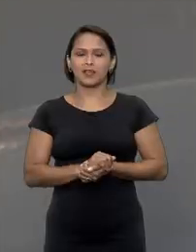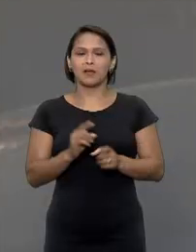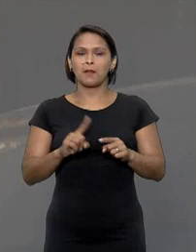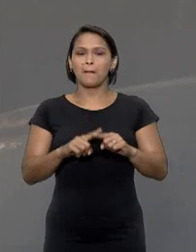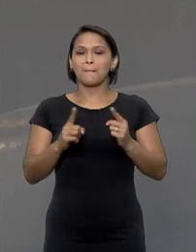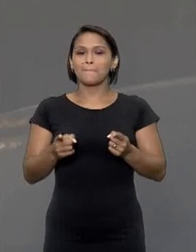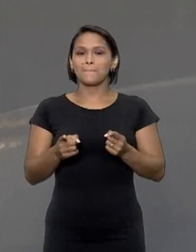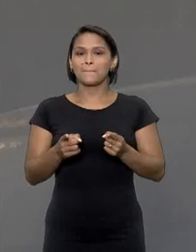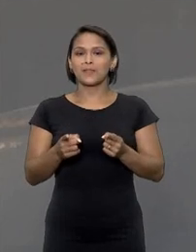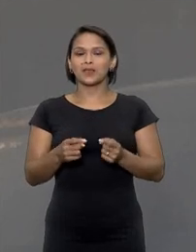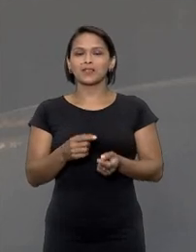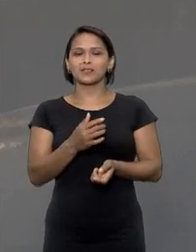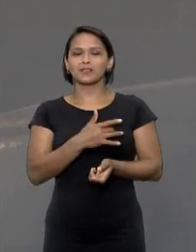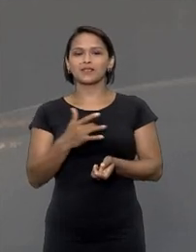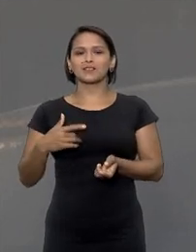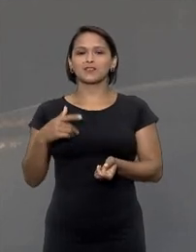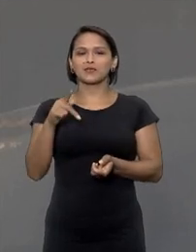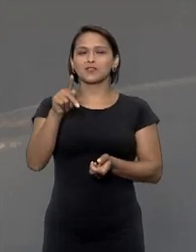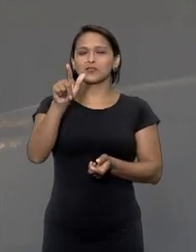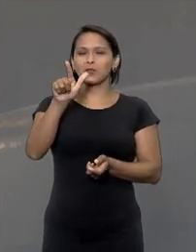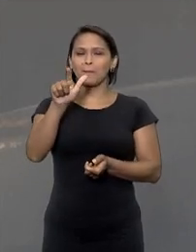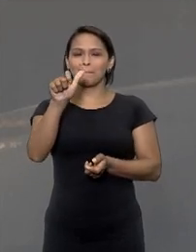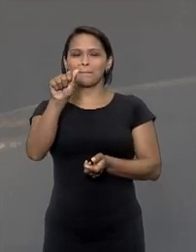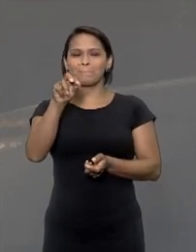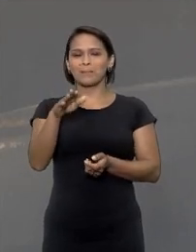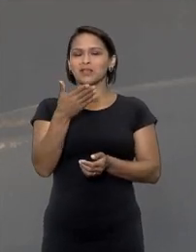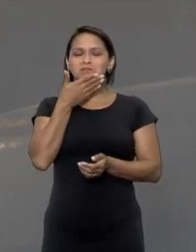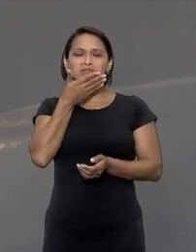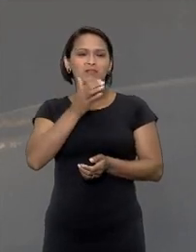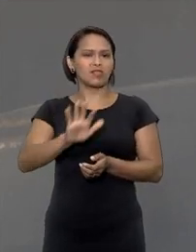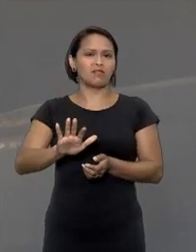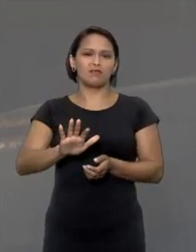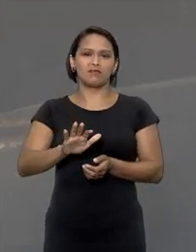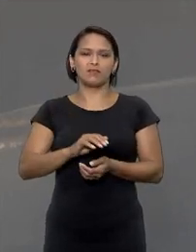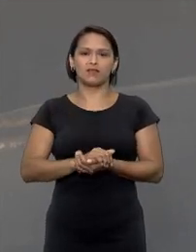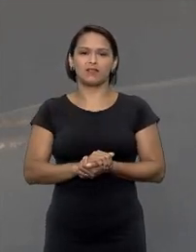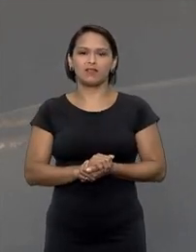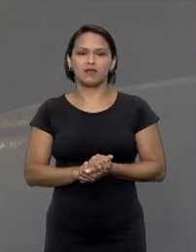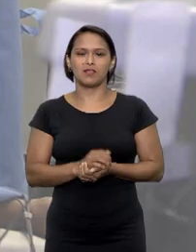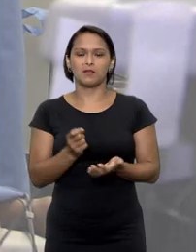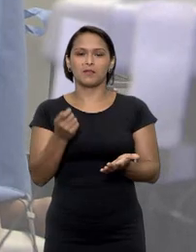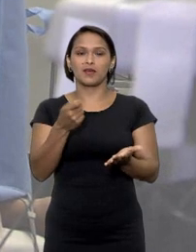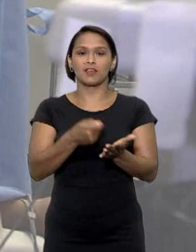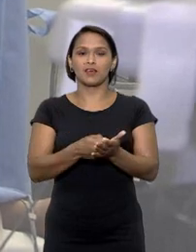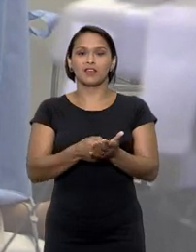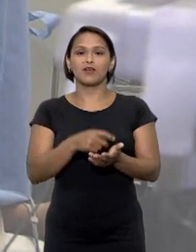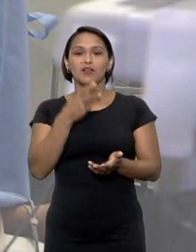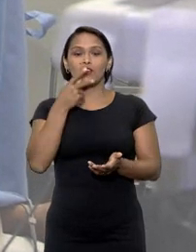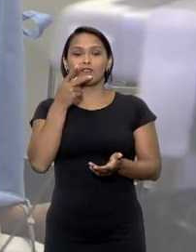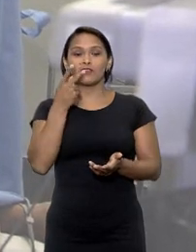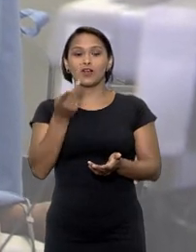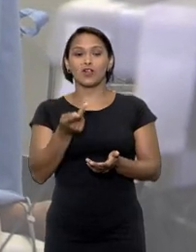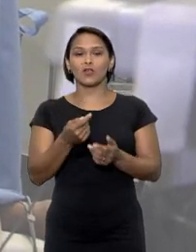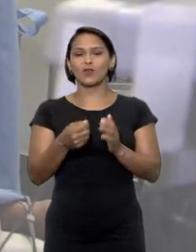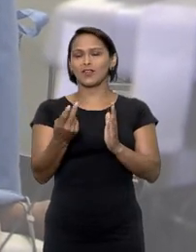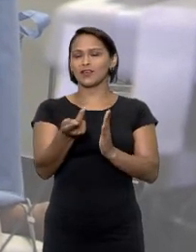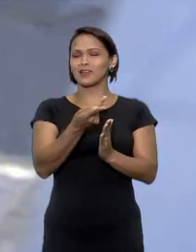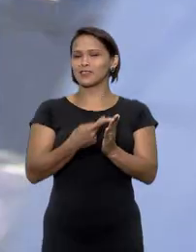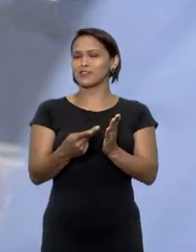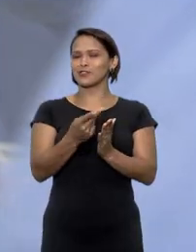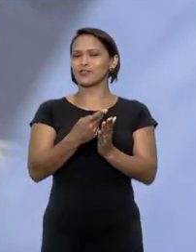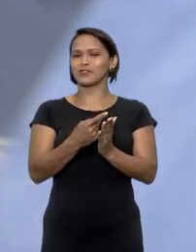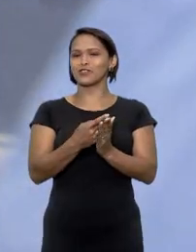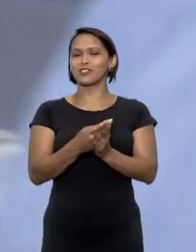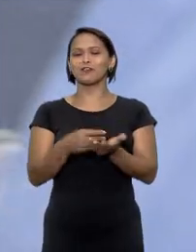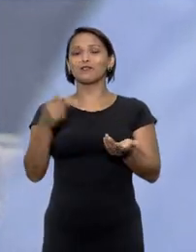porém a operadora de plano de saúde se negou a pagar pela substituição alegando que o procedimento não estava